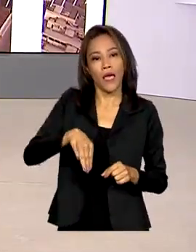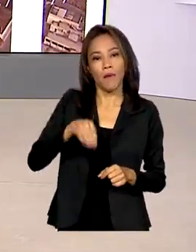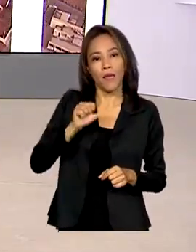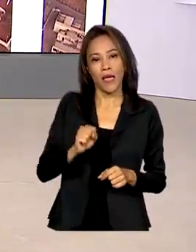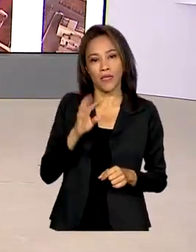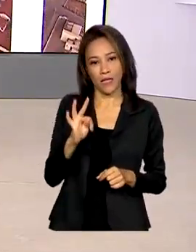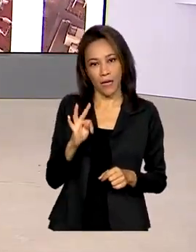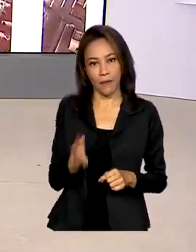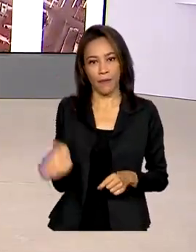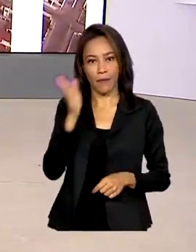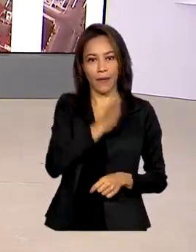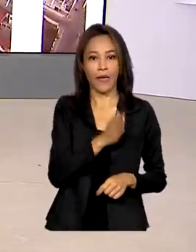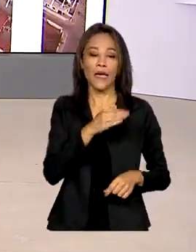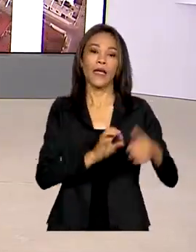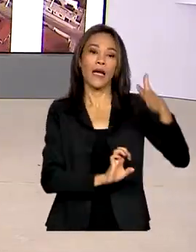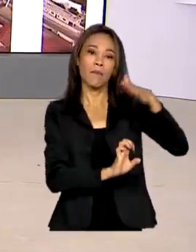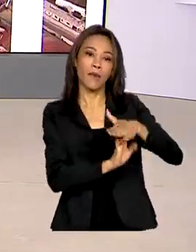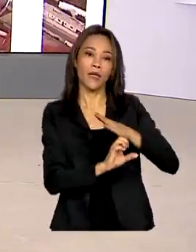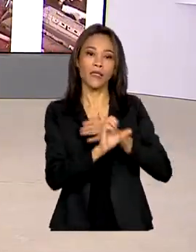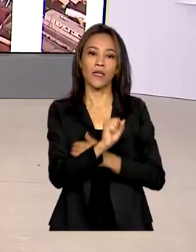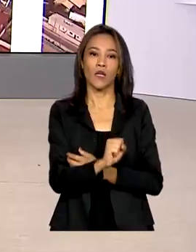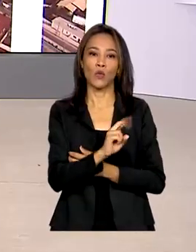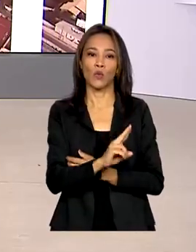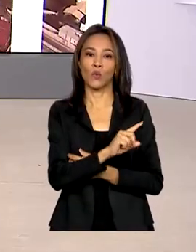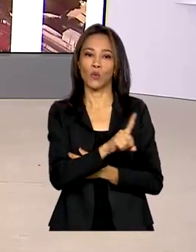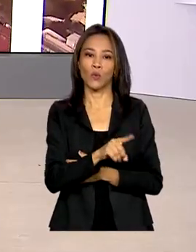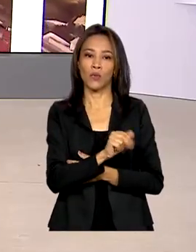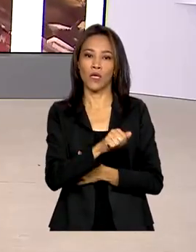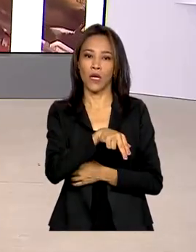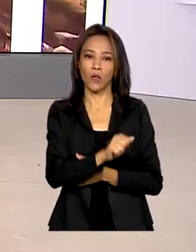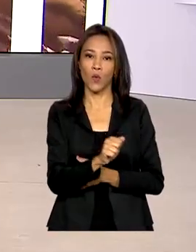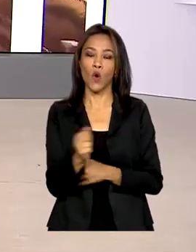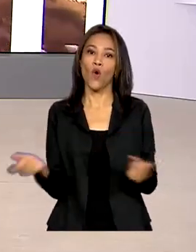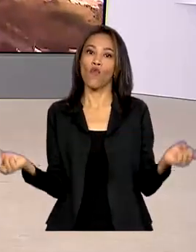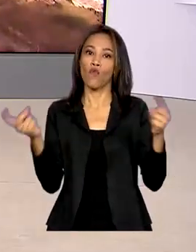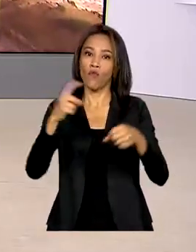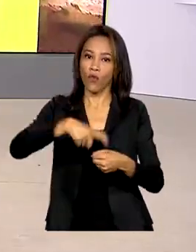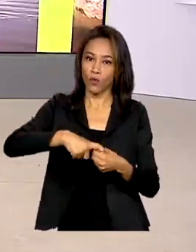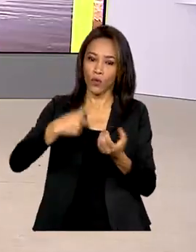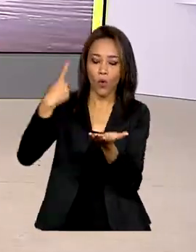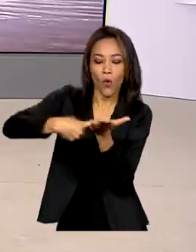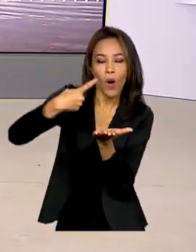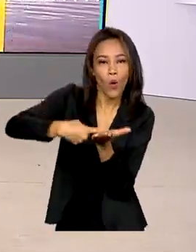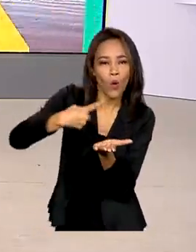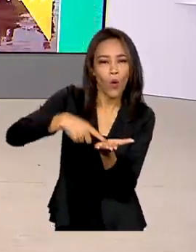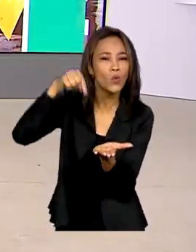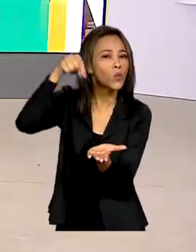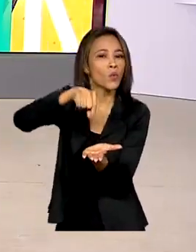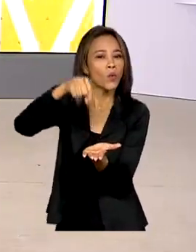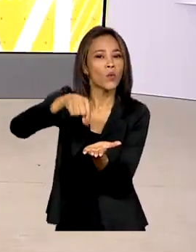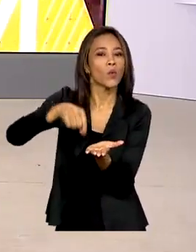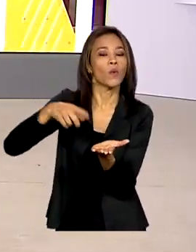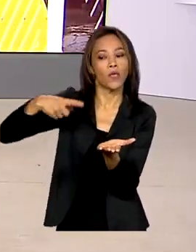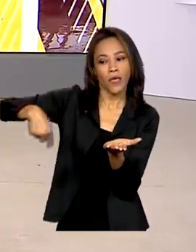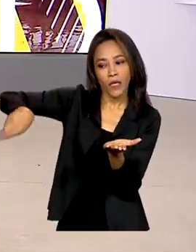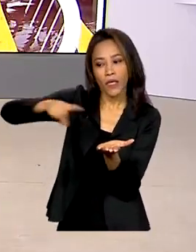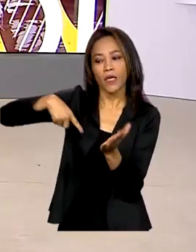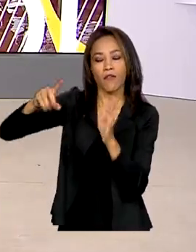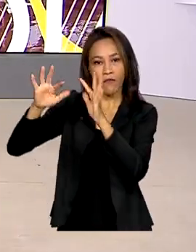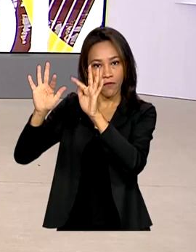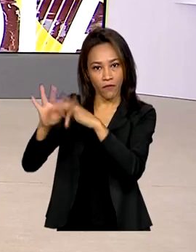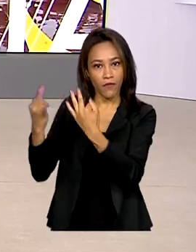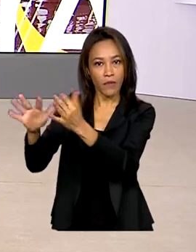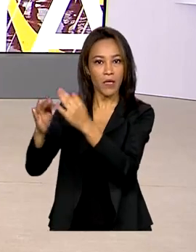Suzano resolveram retomar as discussões sobre um acordo firmado em 2011, que previa o assentamento de famílias